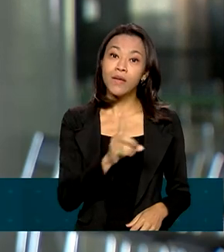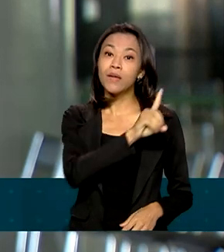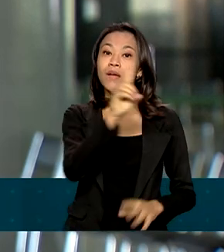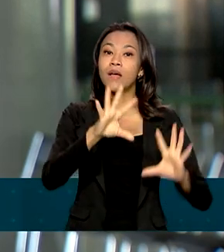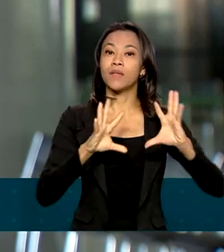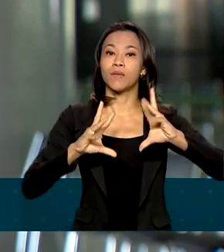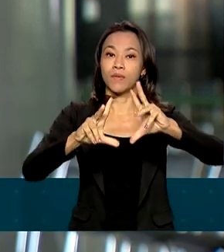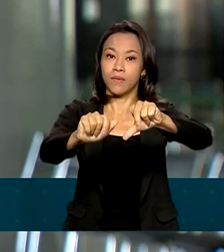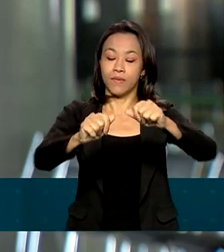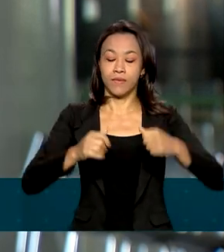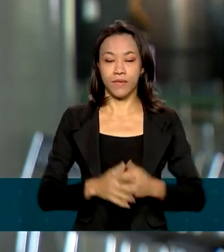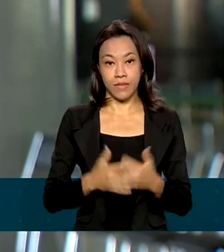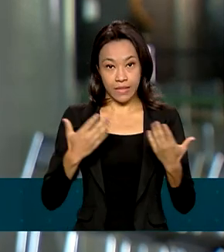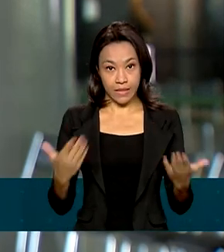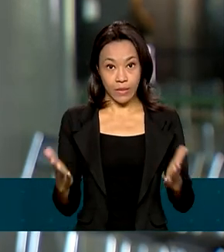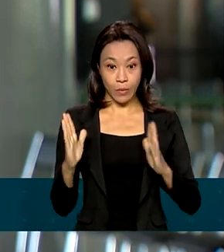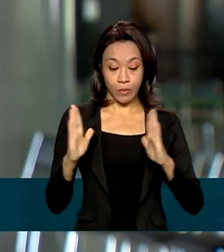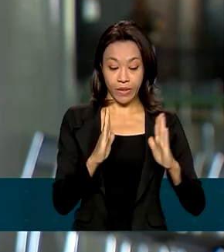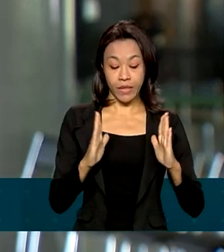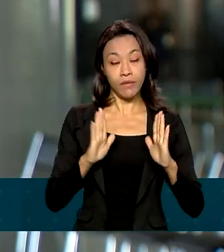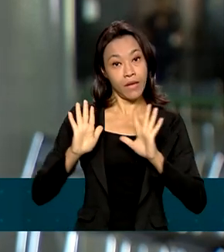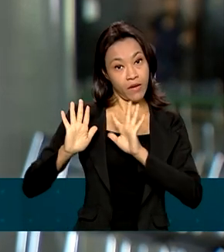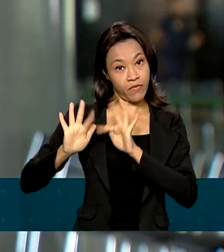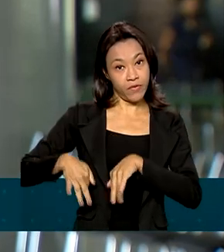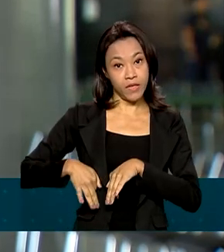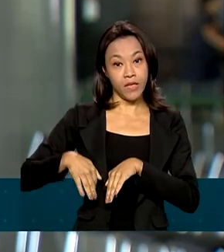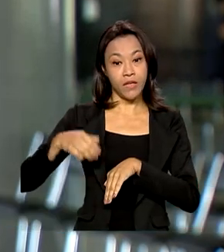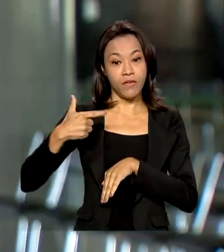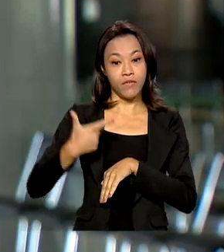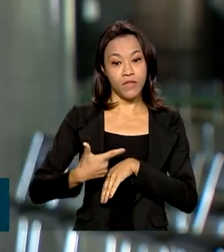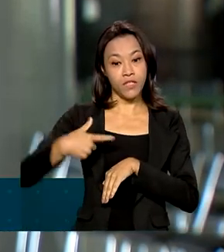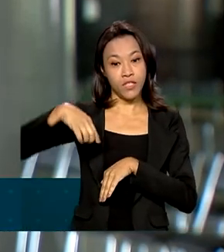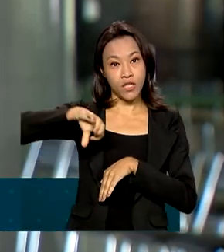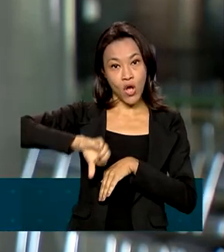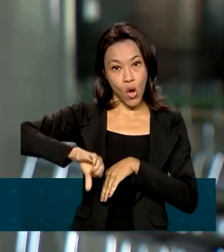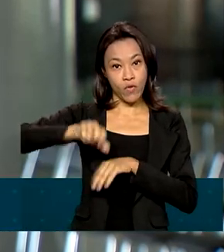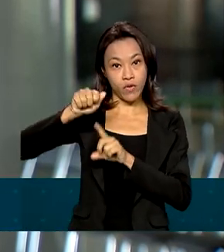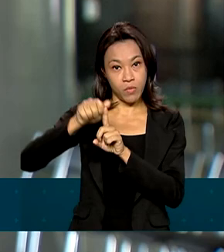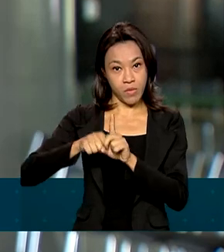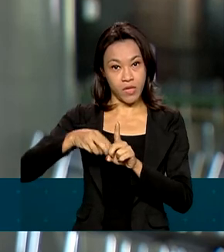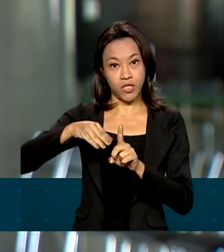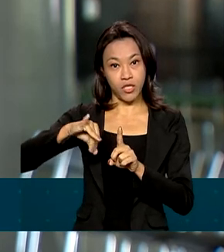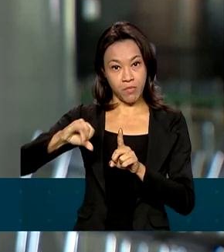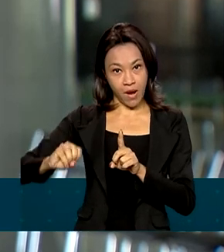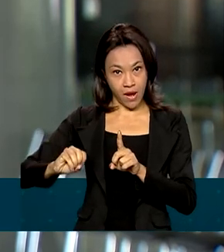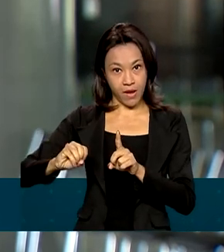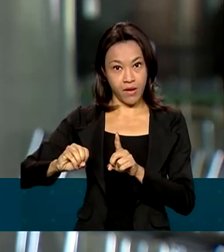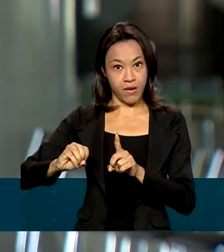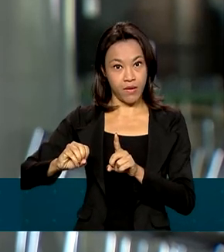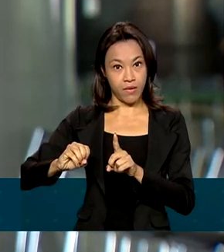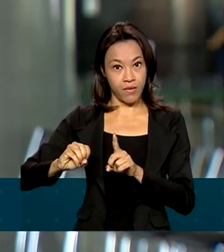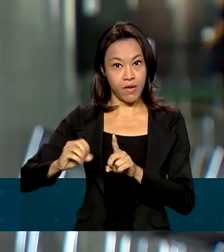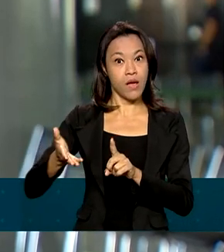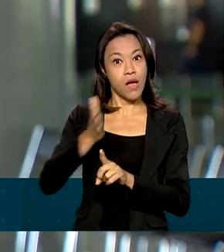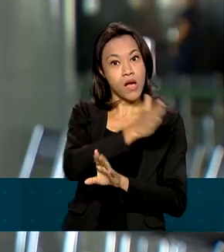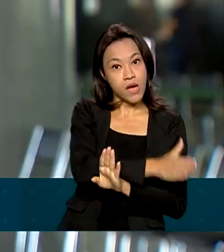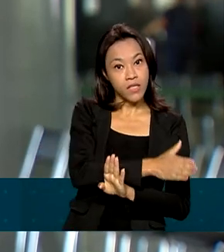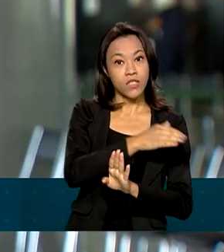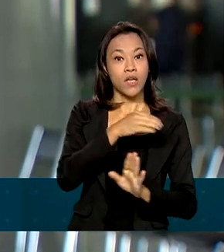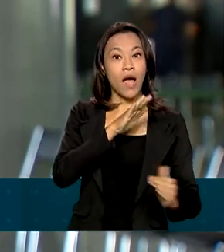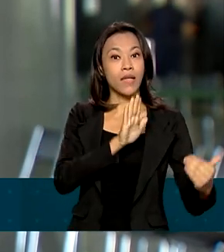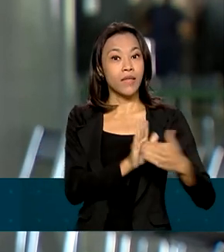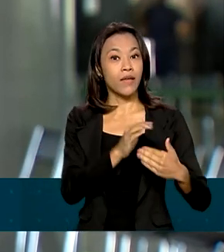Então, o prazo que antes era até 29 de maio passou para... Aliás, o prazo que antes era até